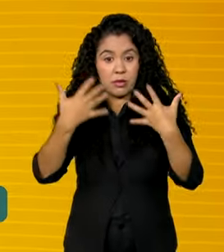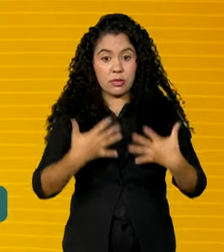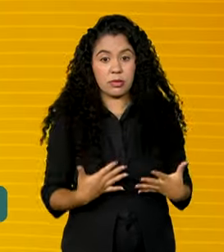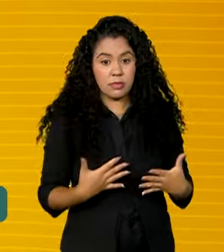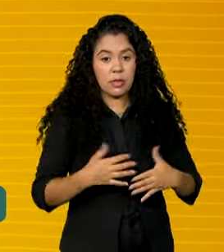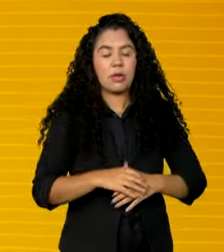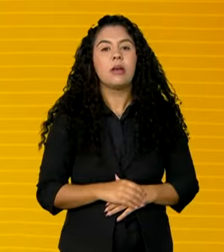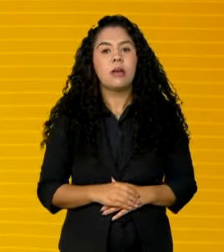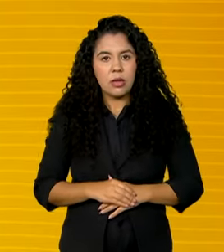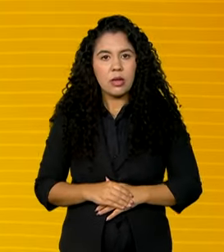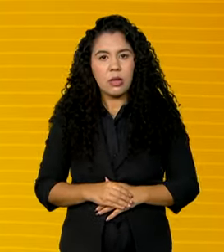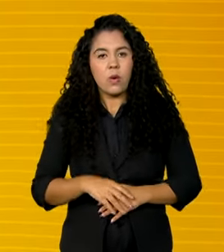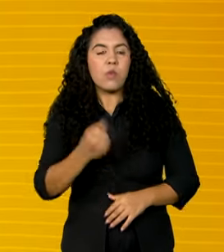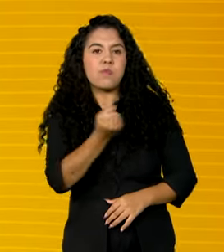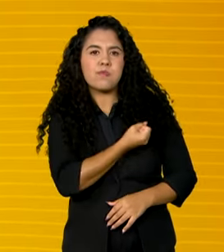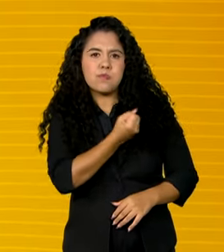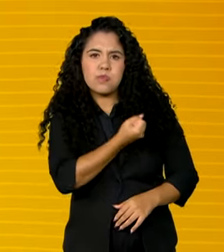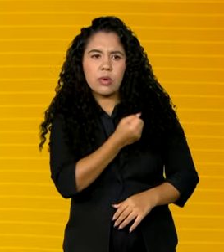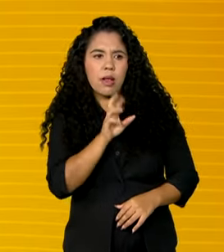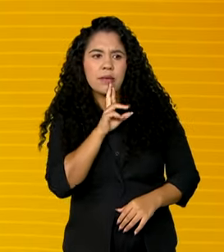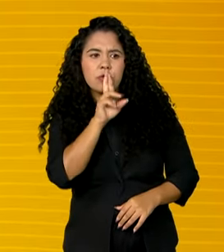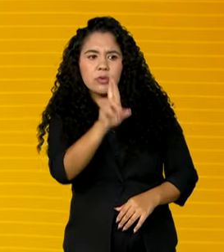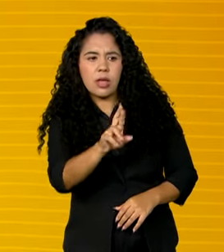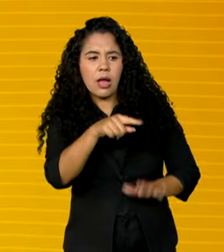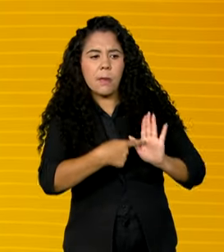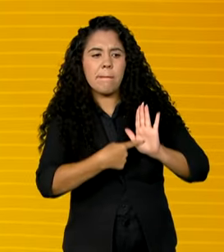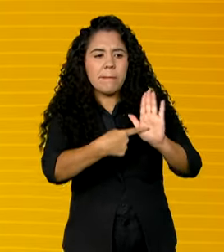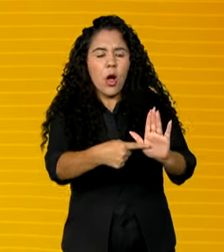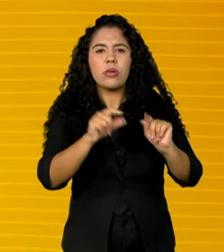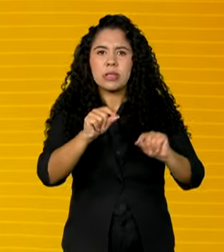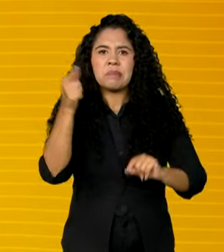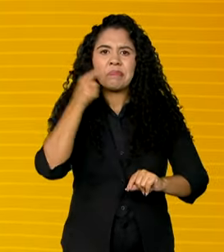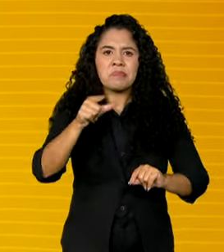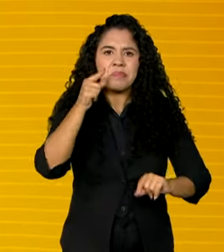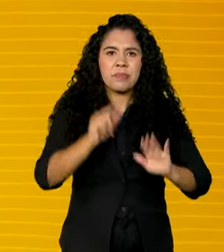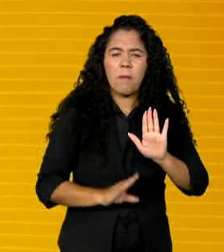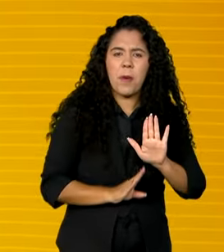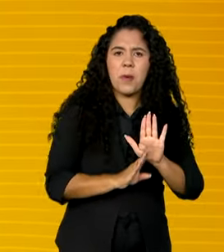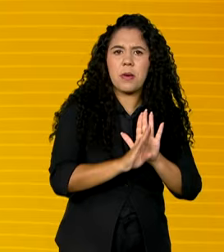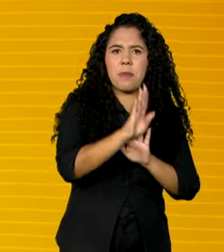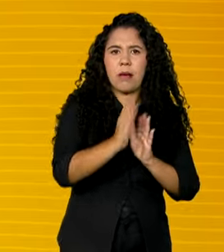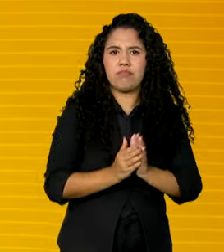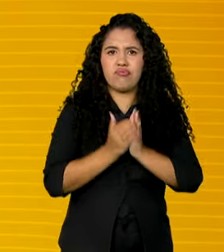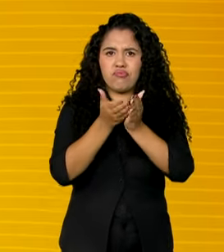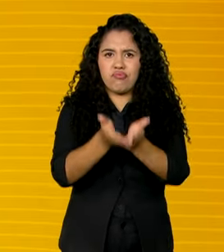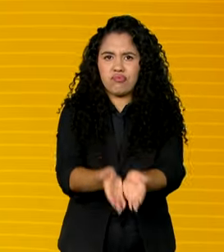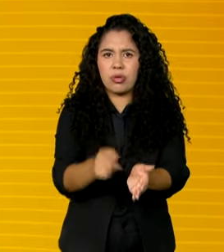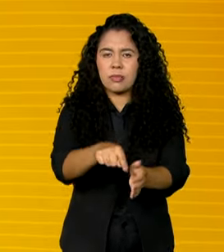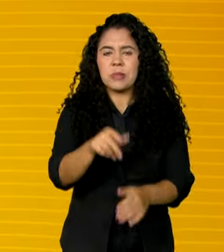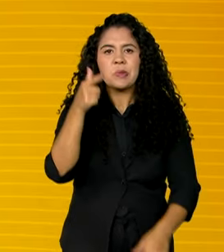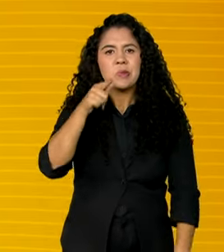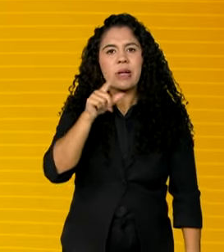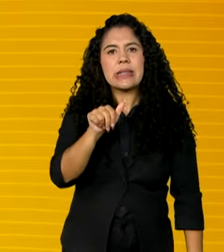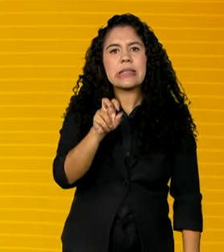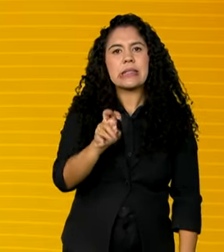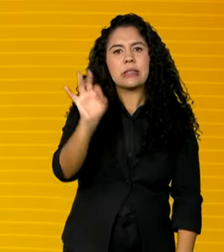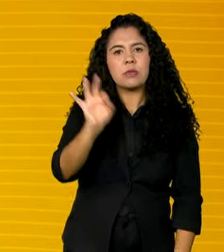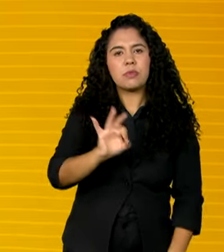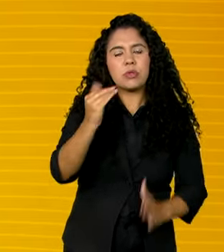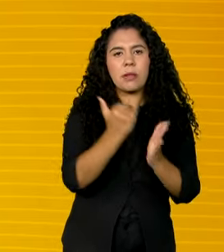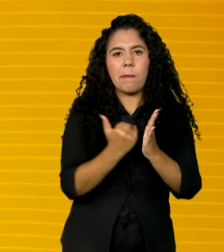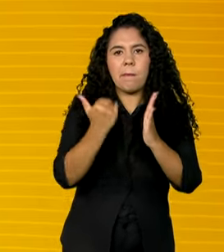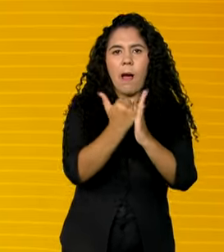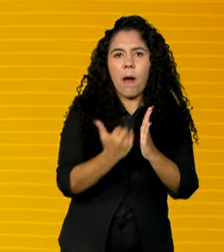que o setor portuário aqui no Estado cresce mais de 15%. E quando a gente fala da